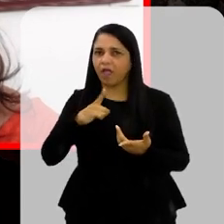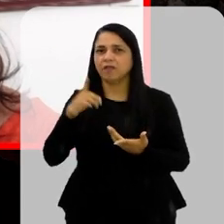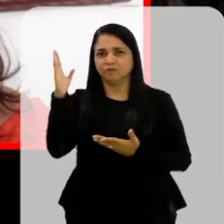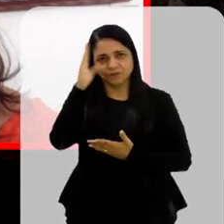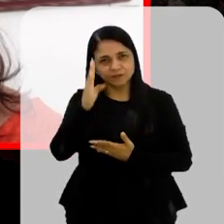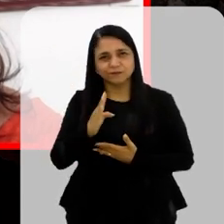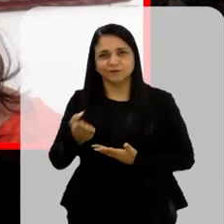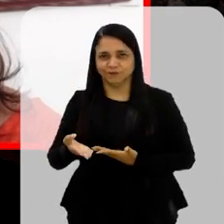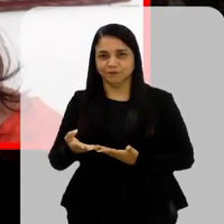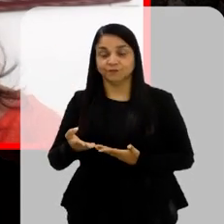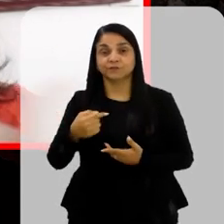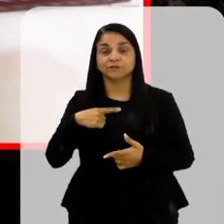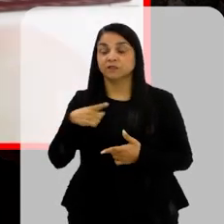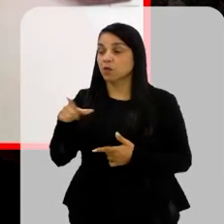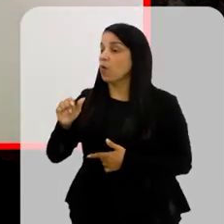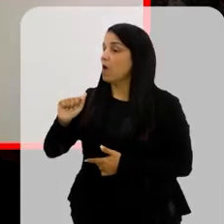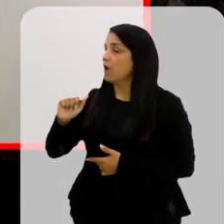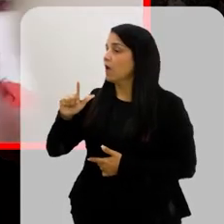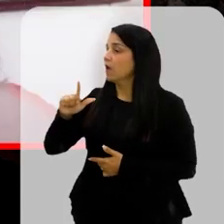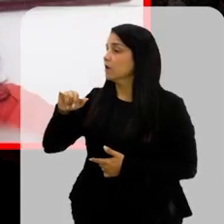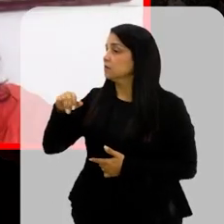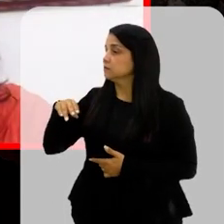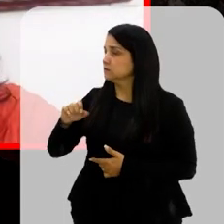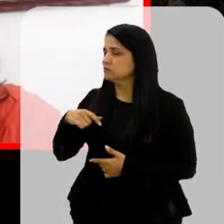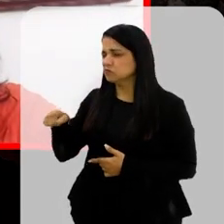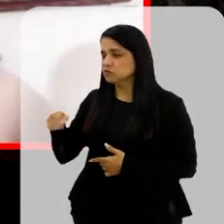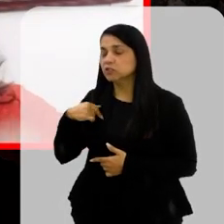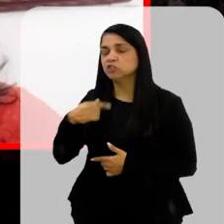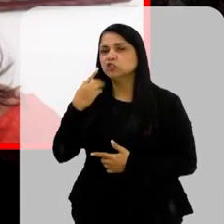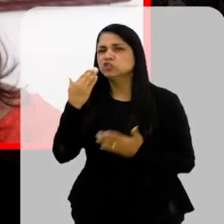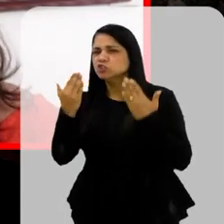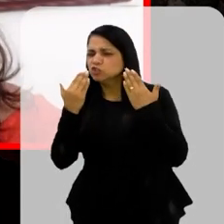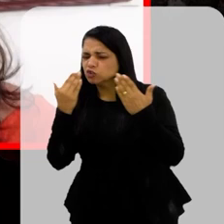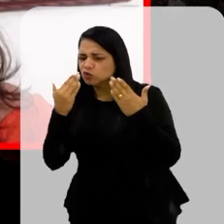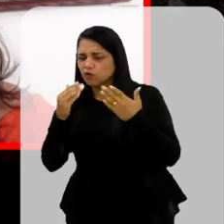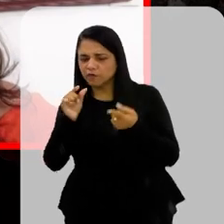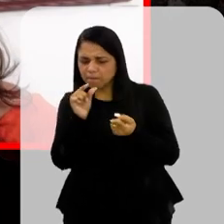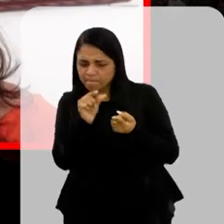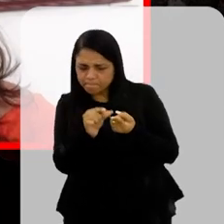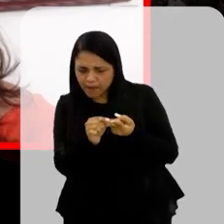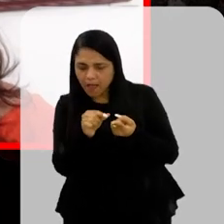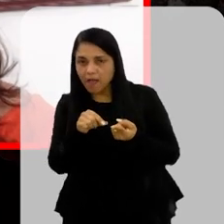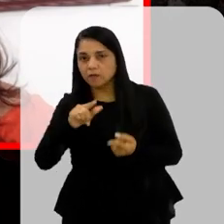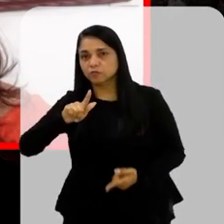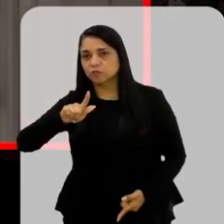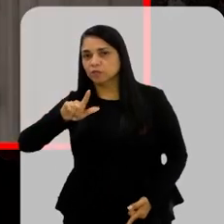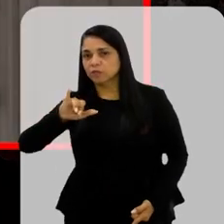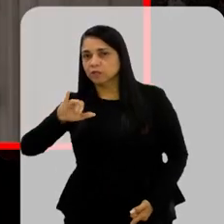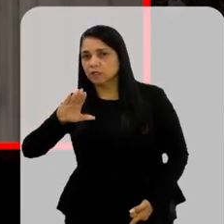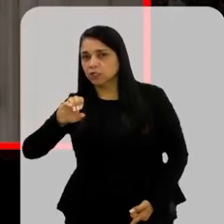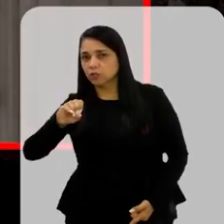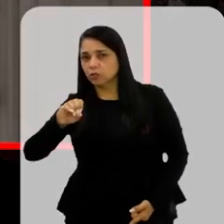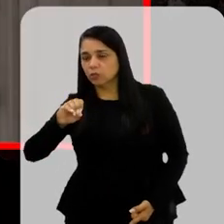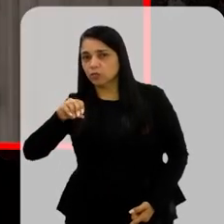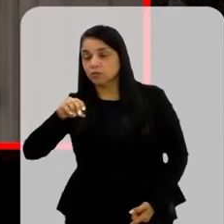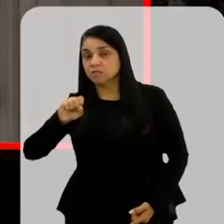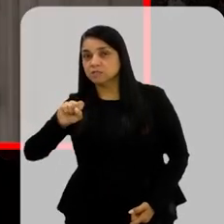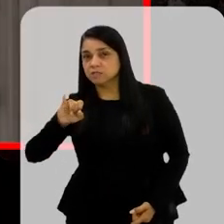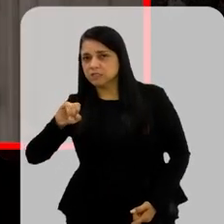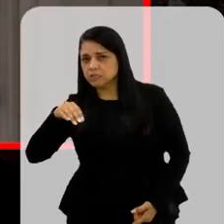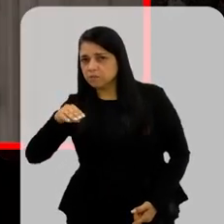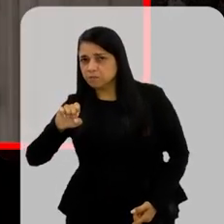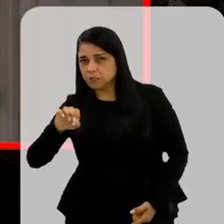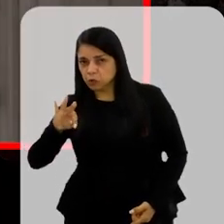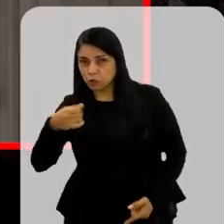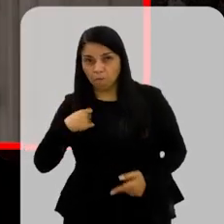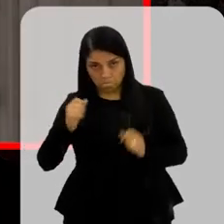Aline Quando você tem esse problema Essa desconfiança No aparelho No glicosímetro Você pode ir a uma farmácia Fazer